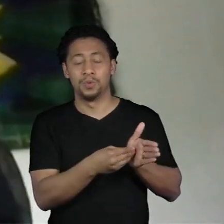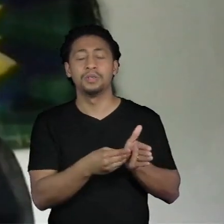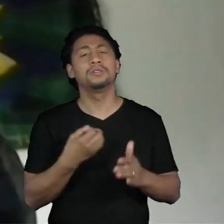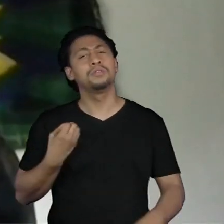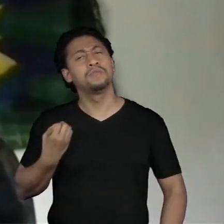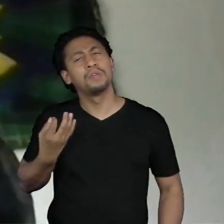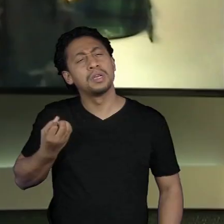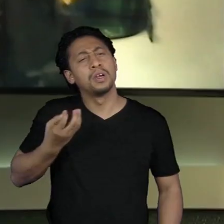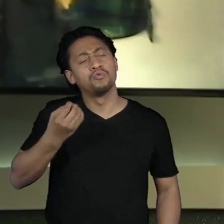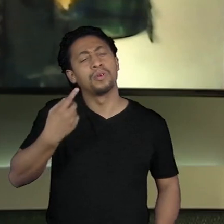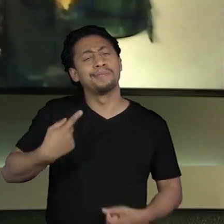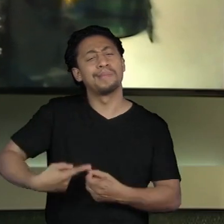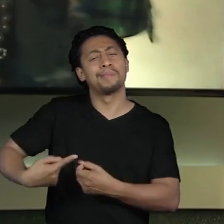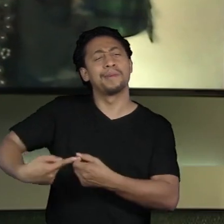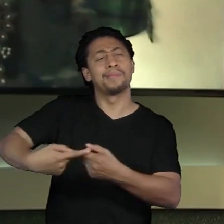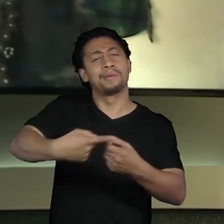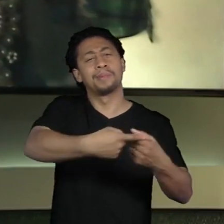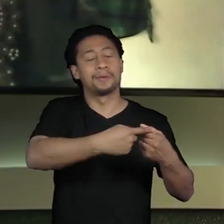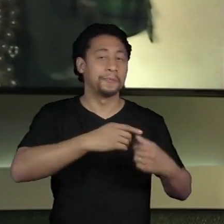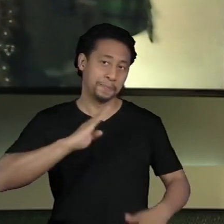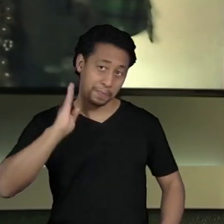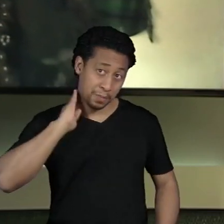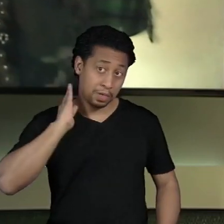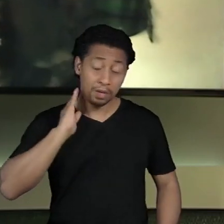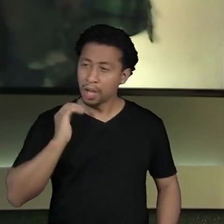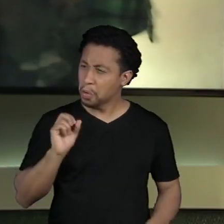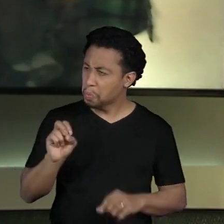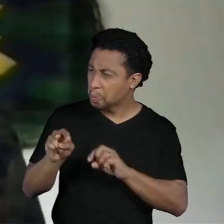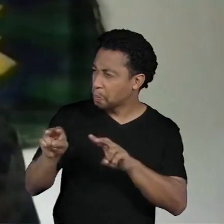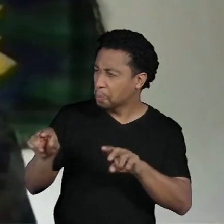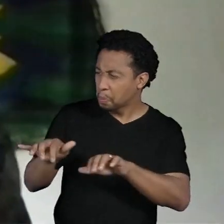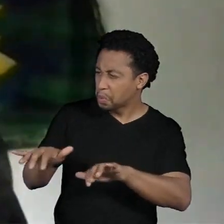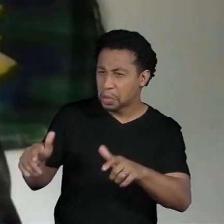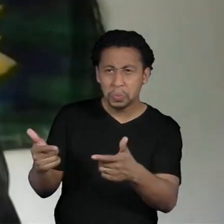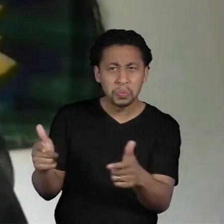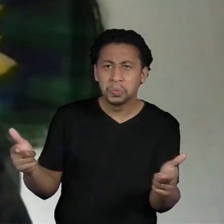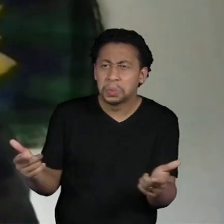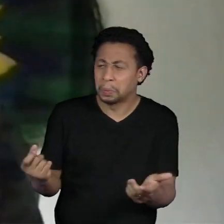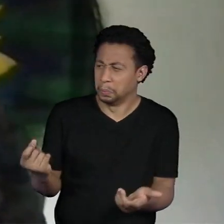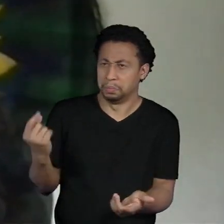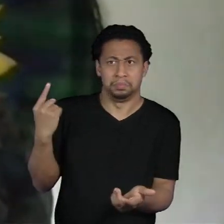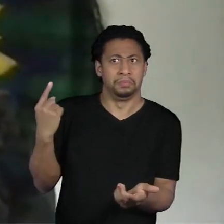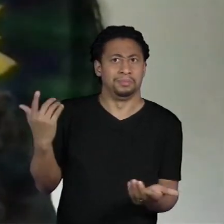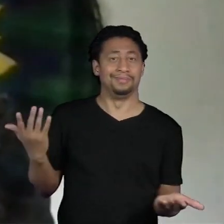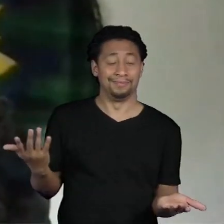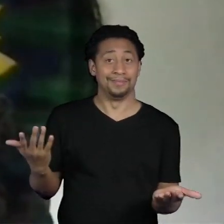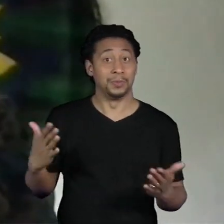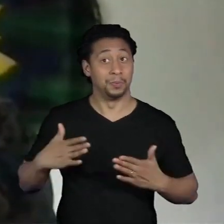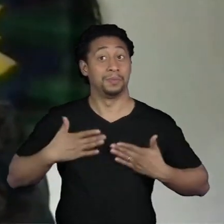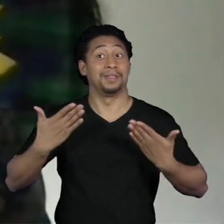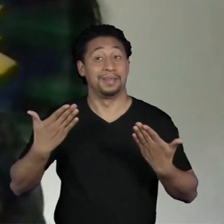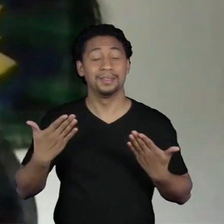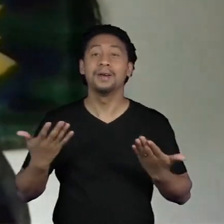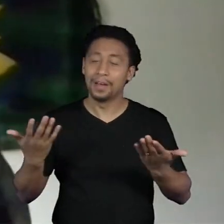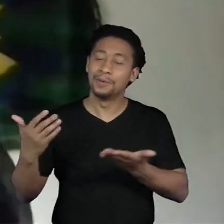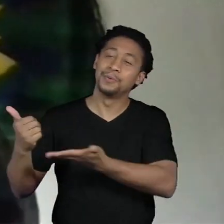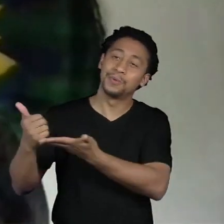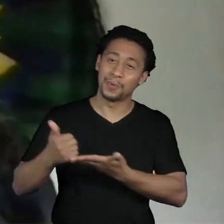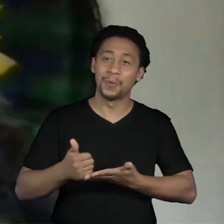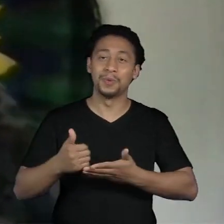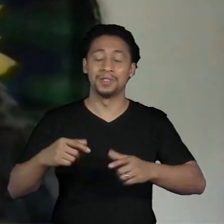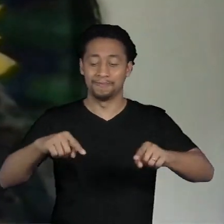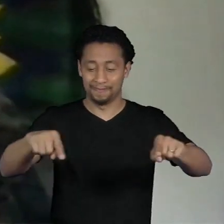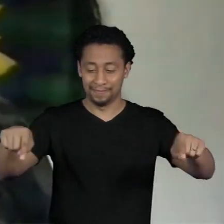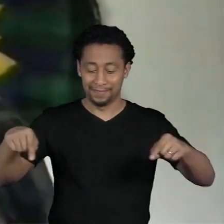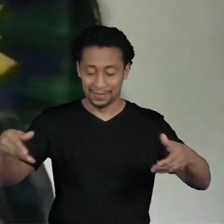todo o interior do Pará e a minha surpresa é que não havia piano para tocar então eu trouxe um teclado mas em muitas